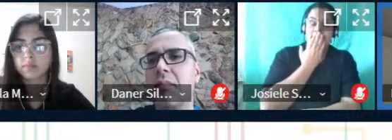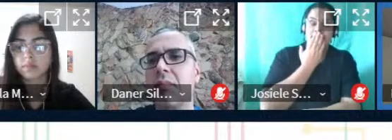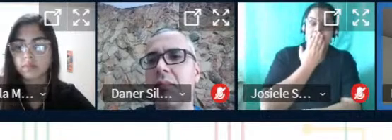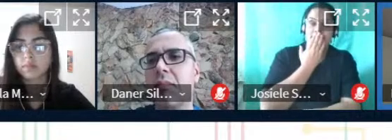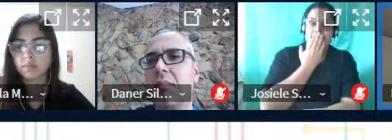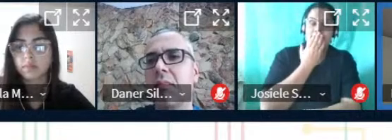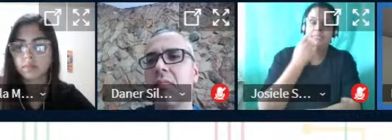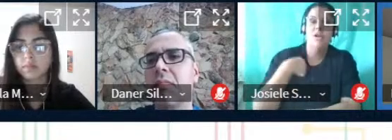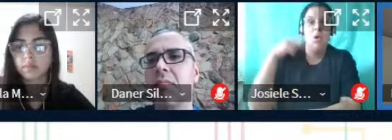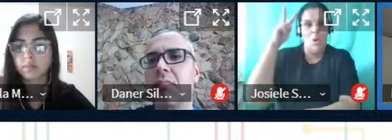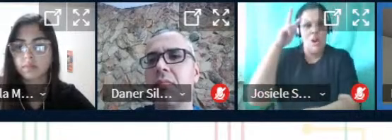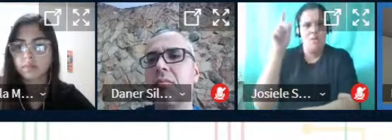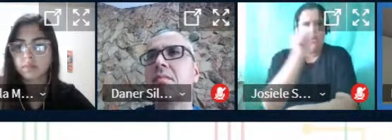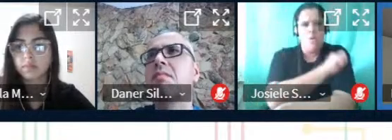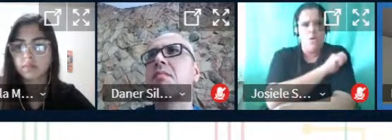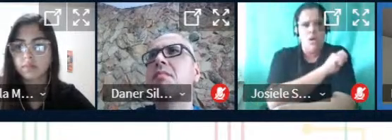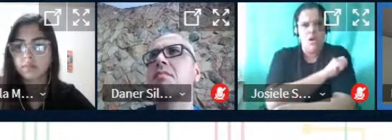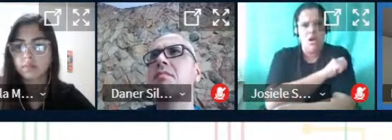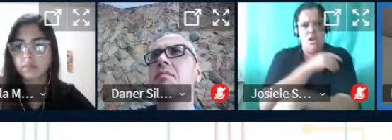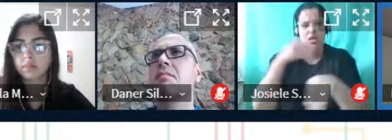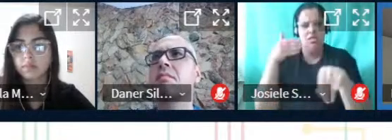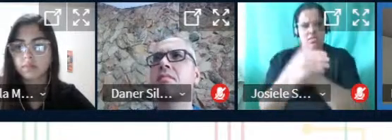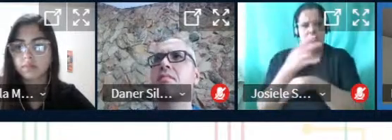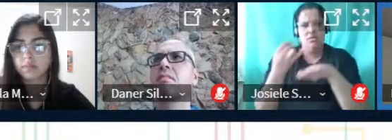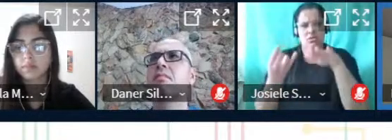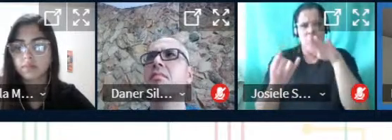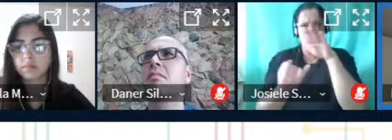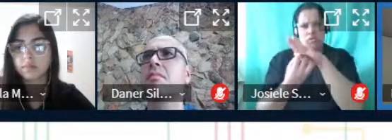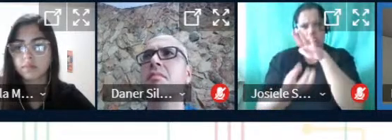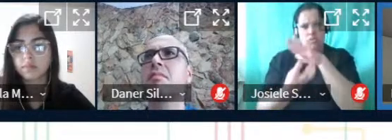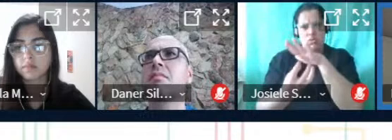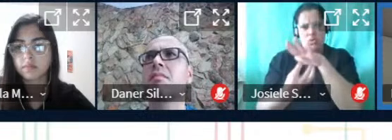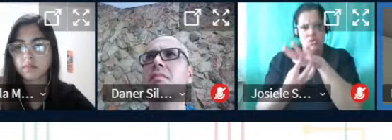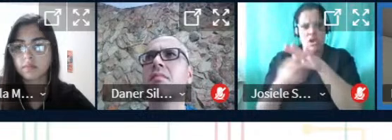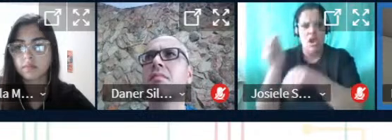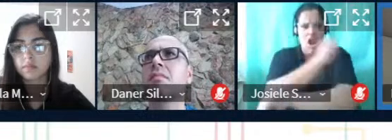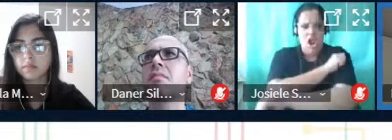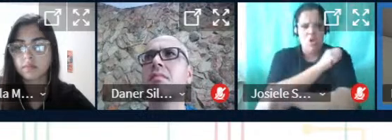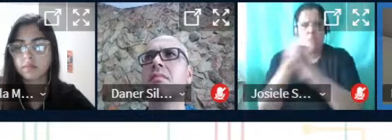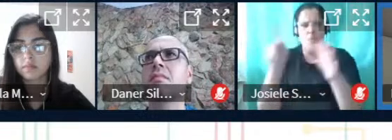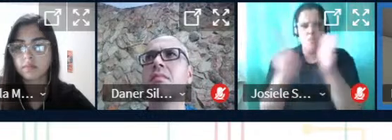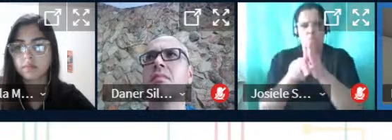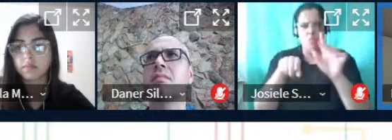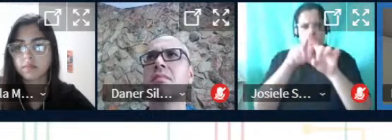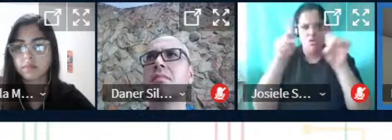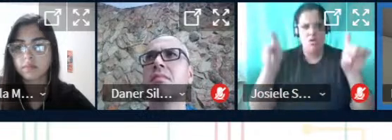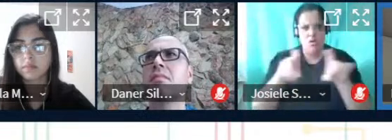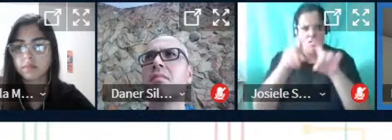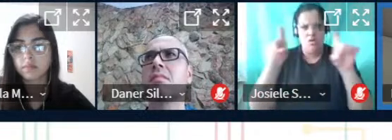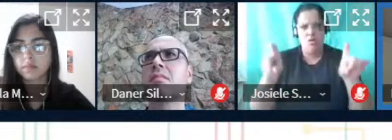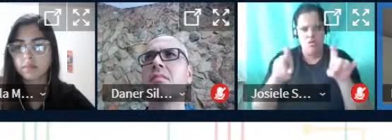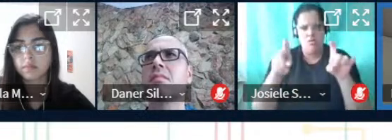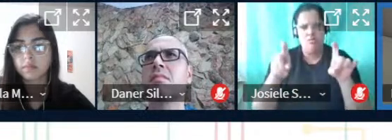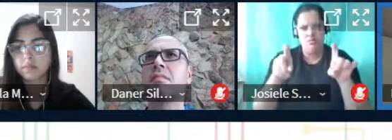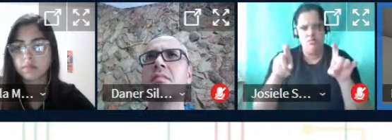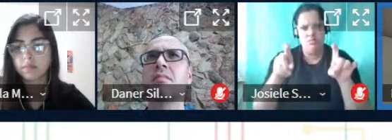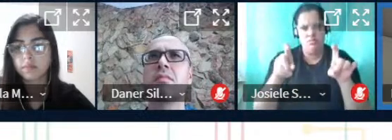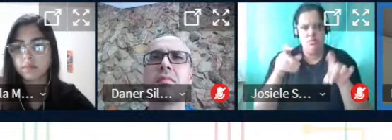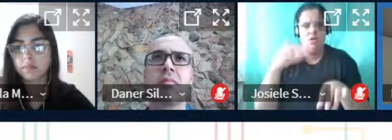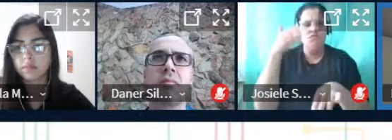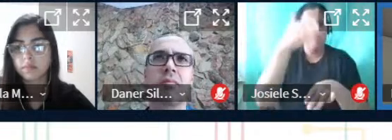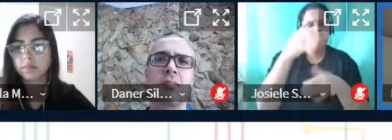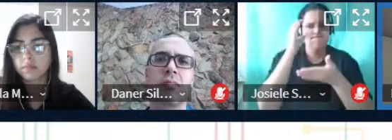eu me lembro de um aluno logo que eu entrei no IFE que ele era nosso aluno da informática e ele ia lá para os nossos